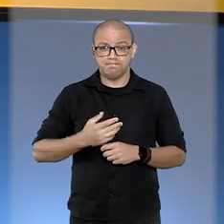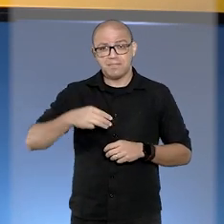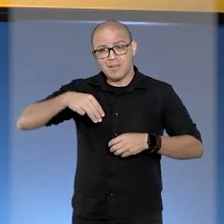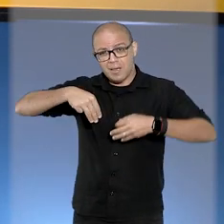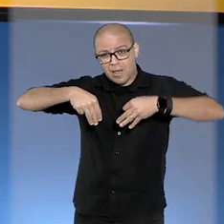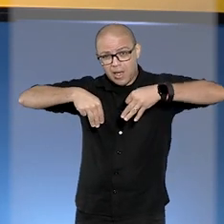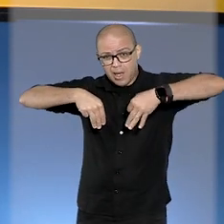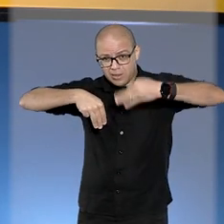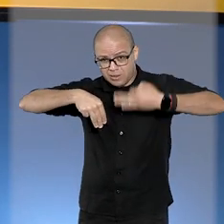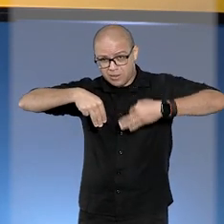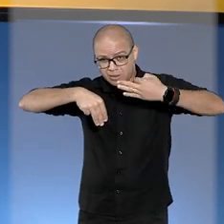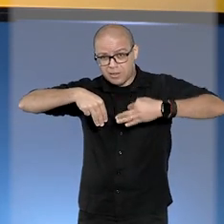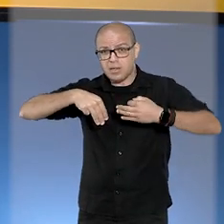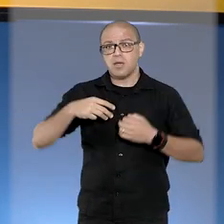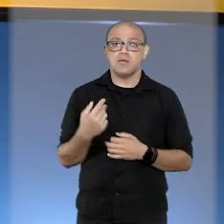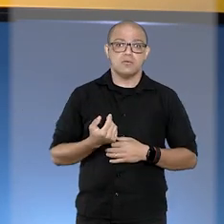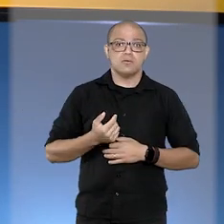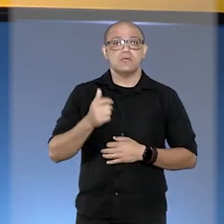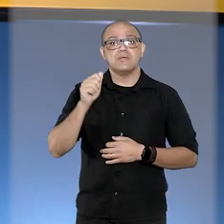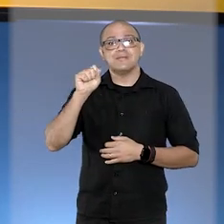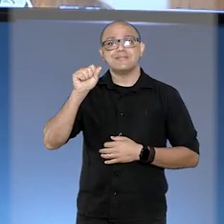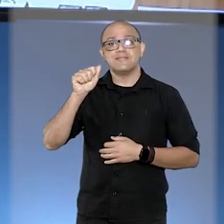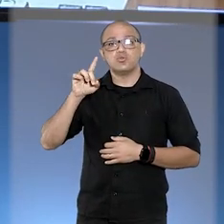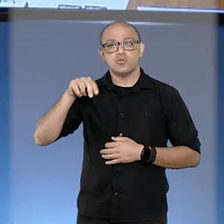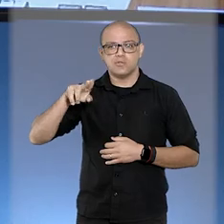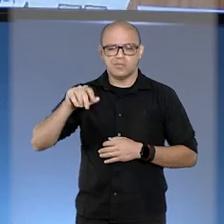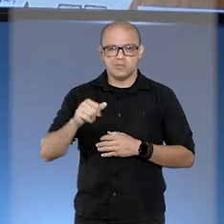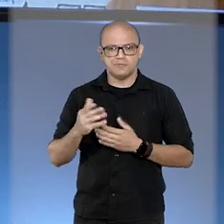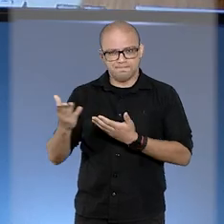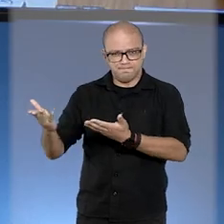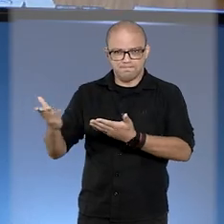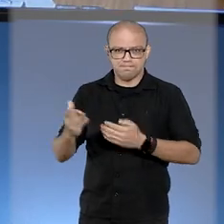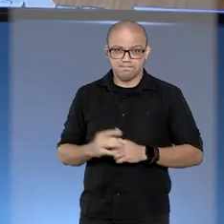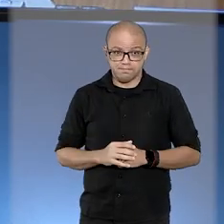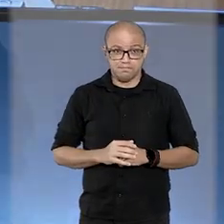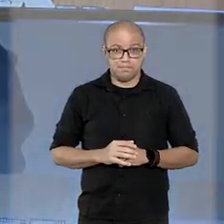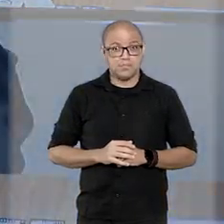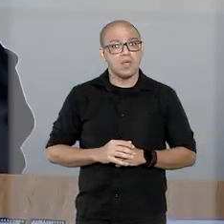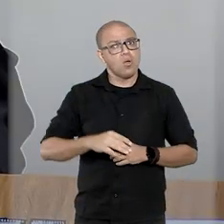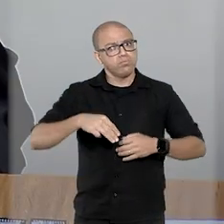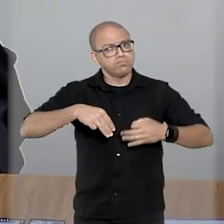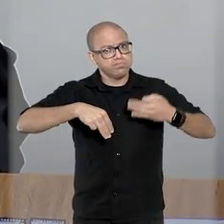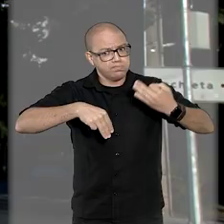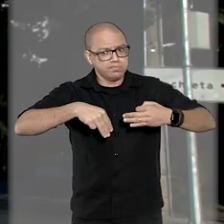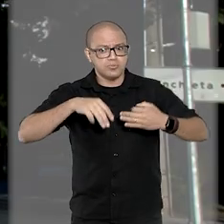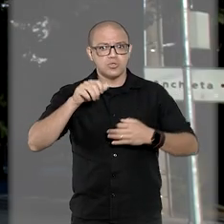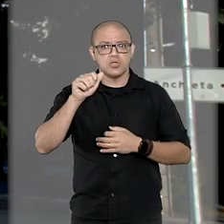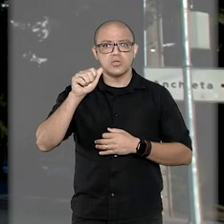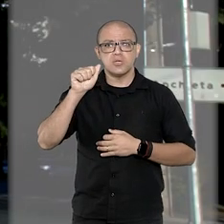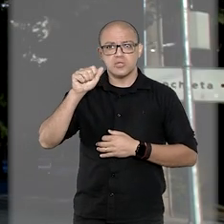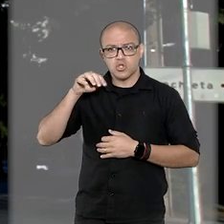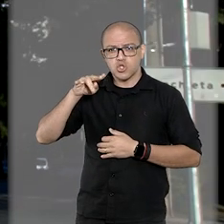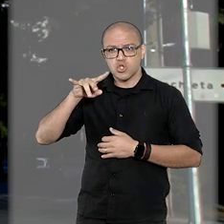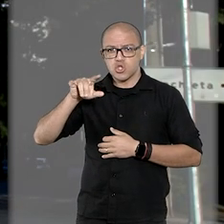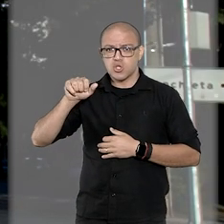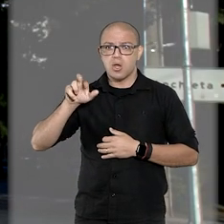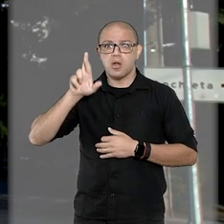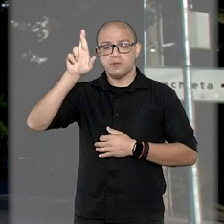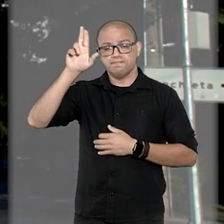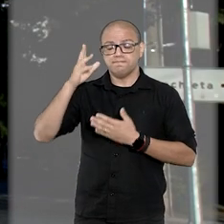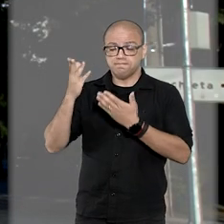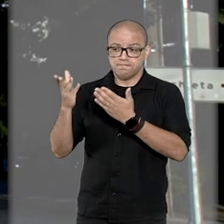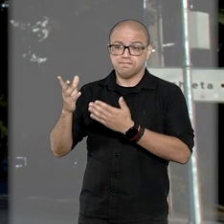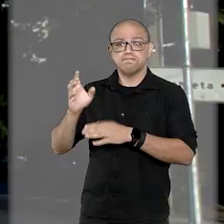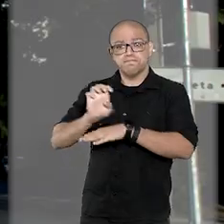explica é a repórter Jéssica Castro. O ministro Antônio Saldanha Palheiro reconheceu a competência da Justiça